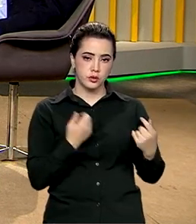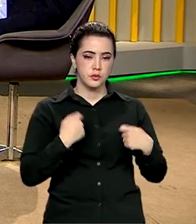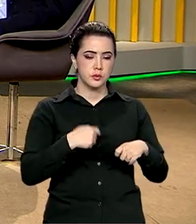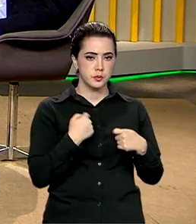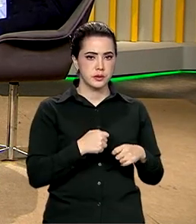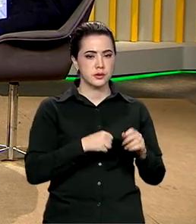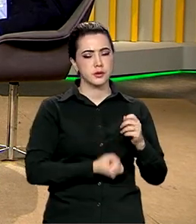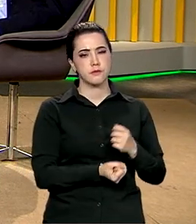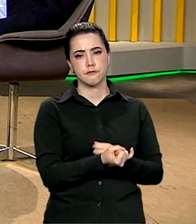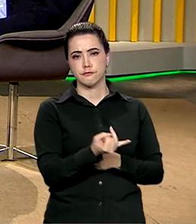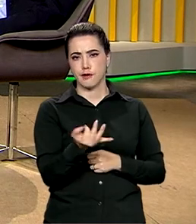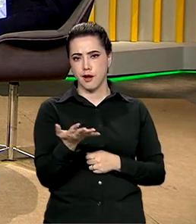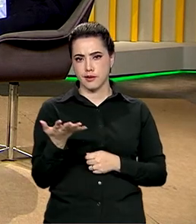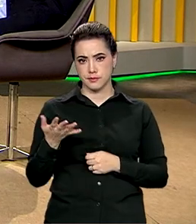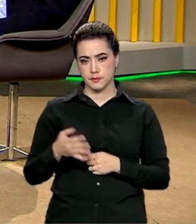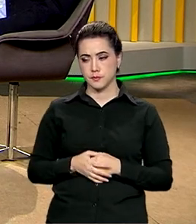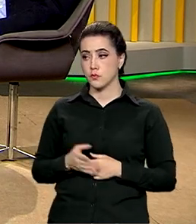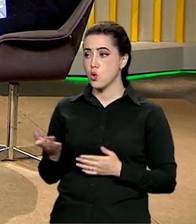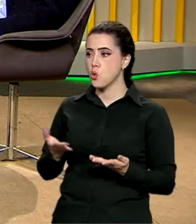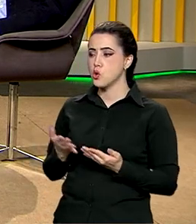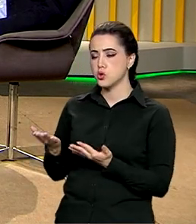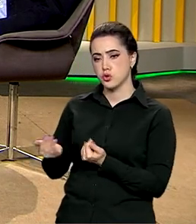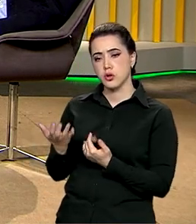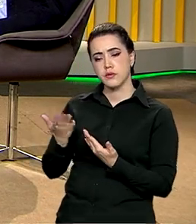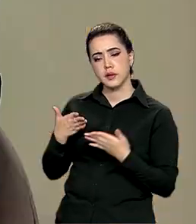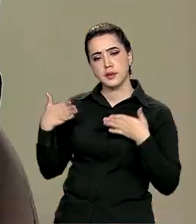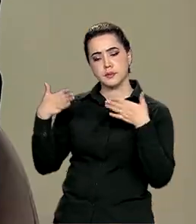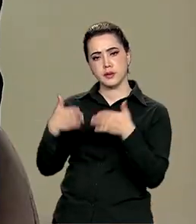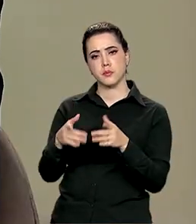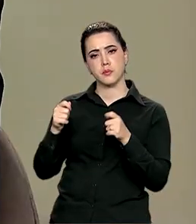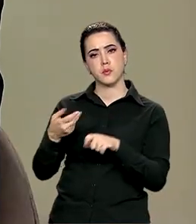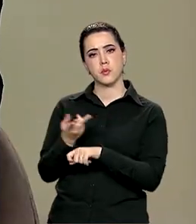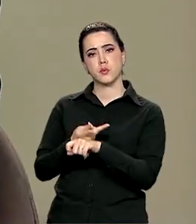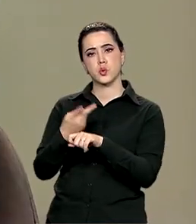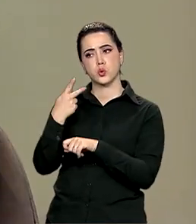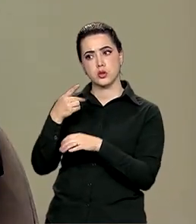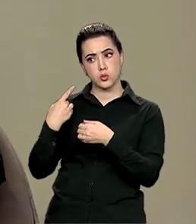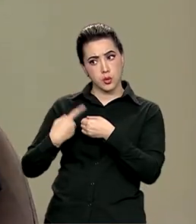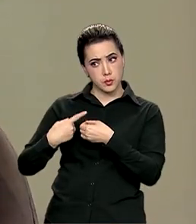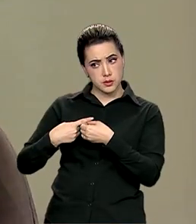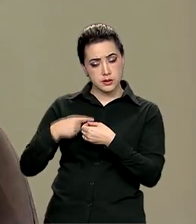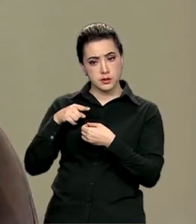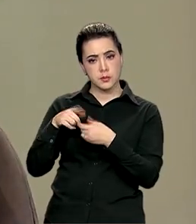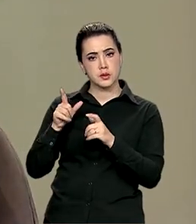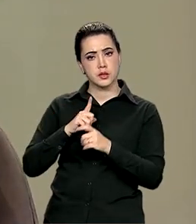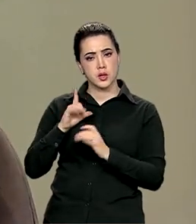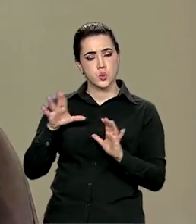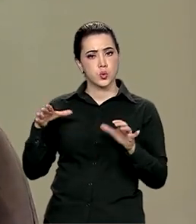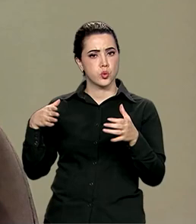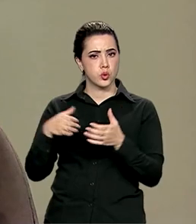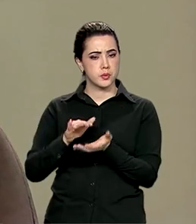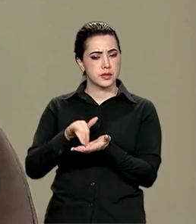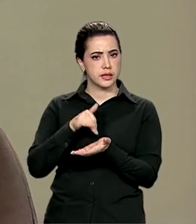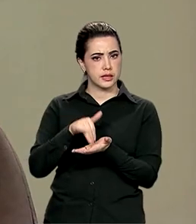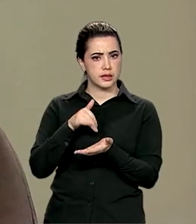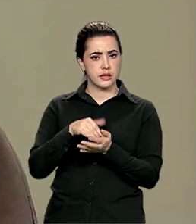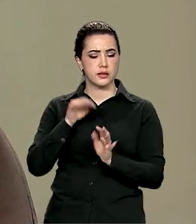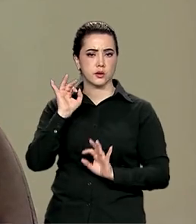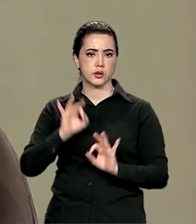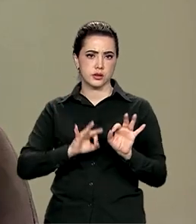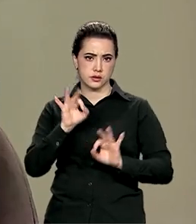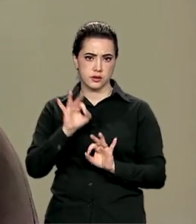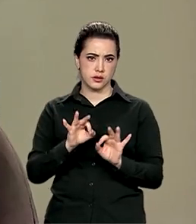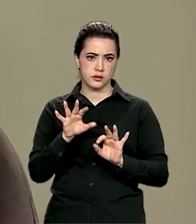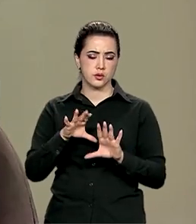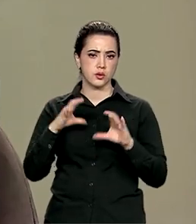no plural. Hoje, o jovem que deseja participar desse processo, ele procura no seu município, deve ter lá, então, uma secretaria que está organizando a